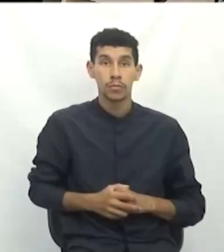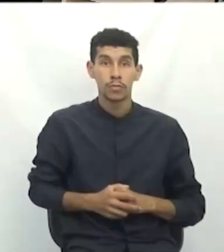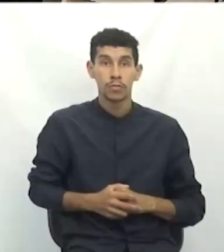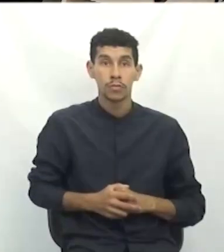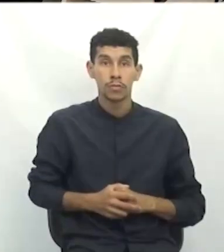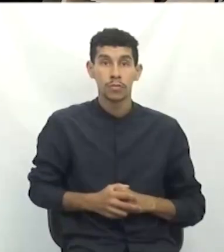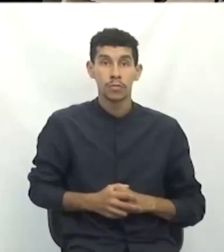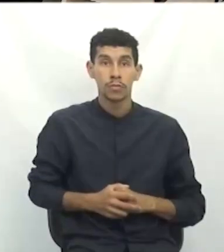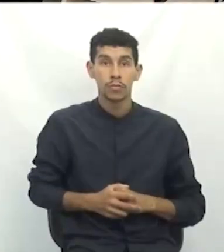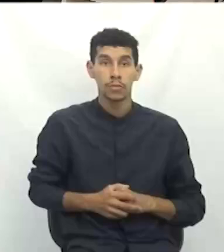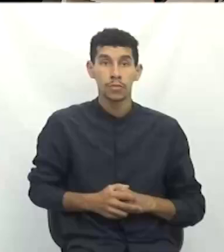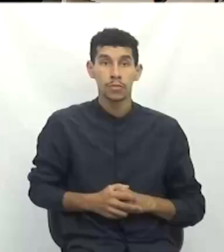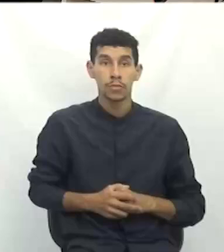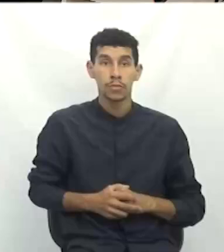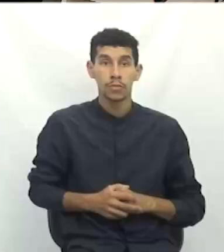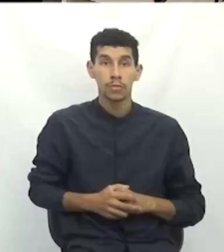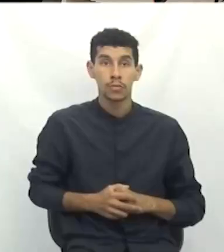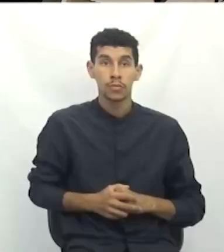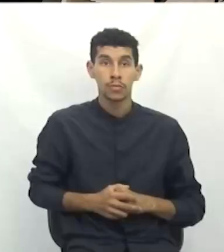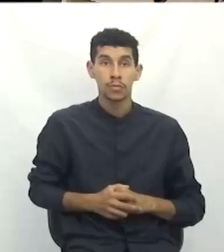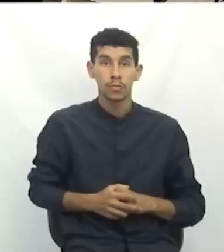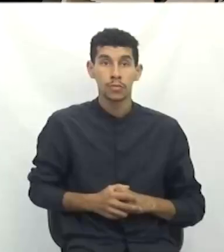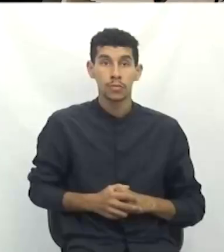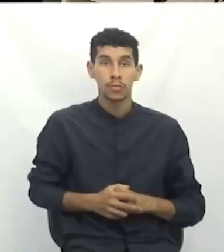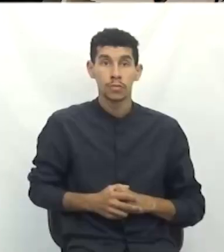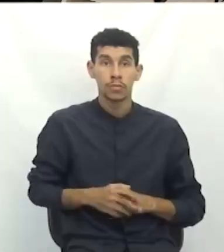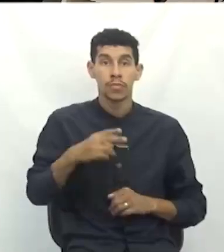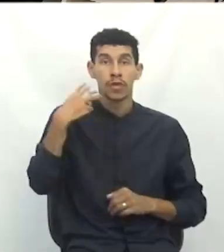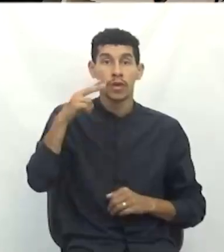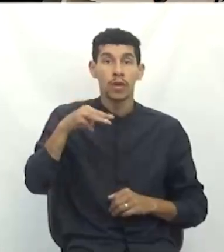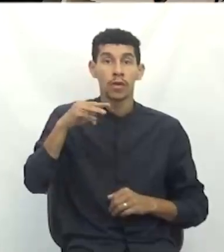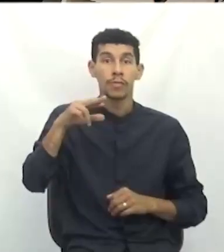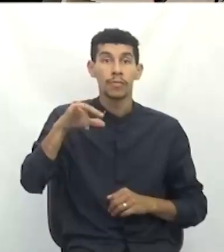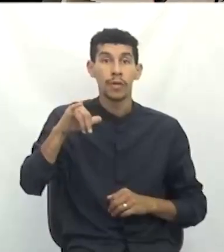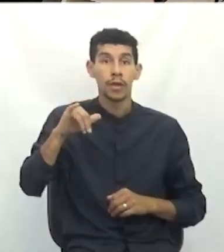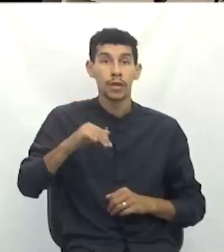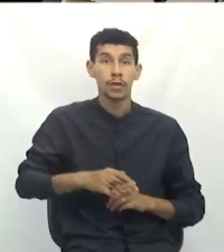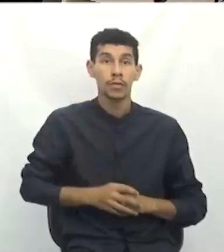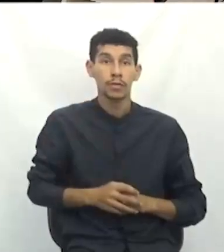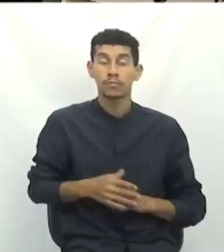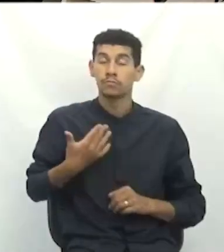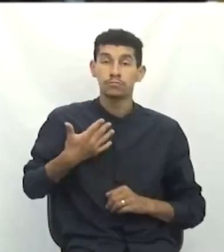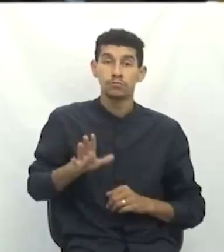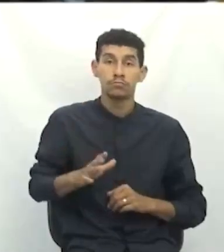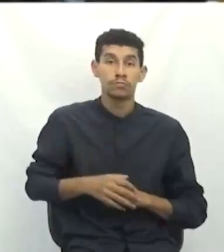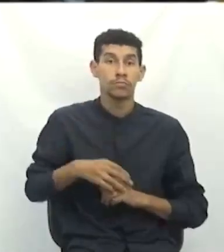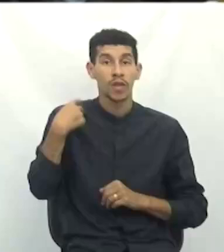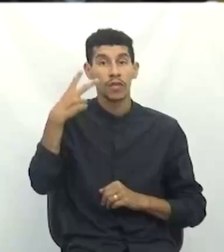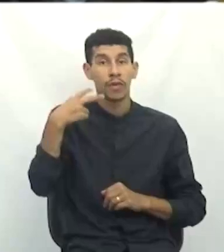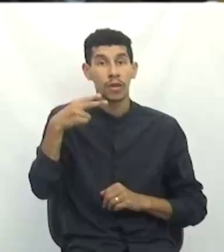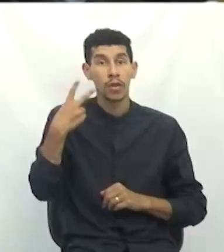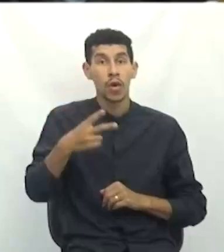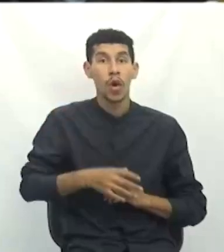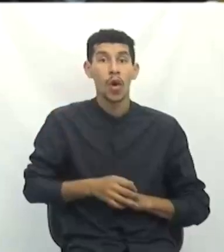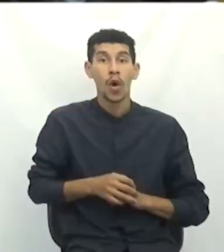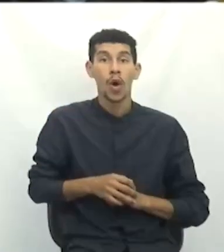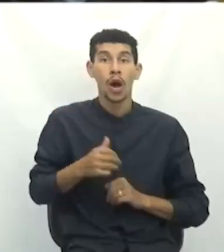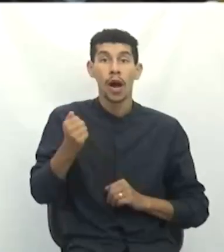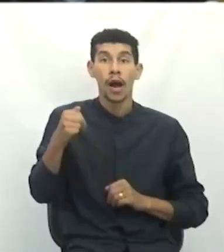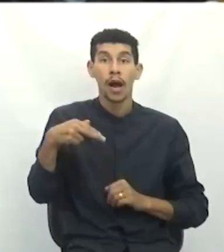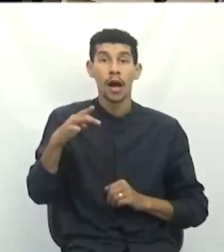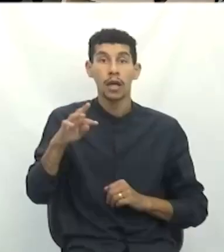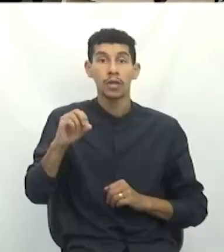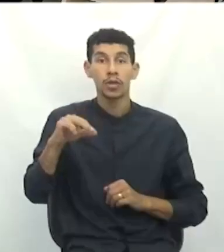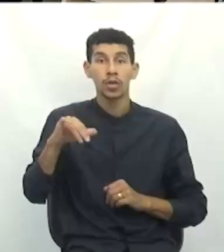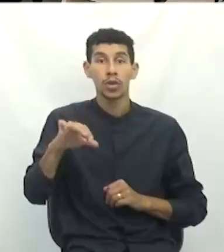Atendido de plano. Vereador Miri D'Agostinho, declina. PSD, vereador Antônio